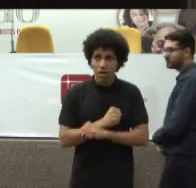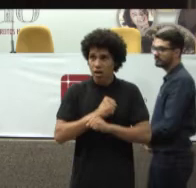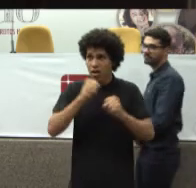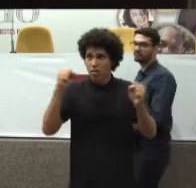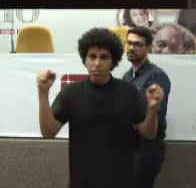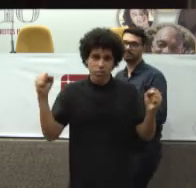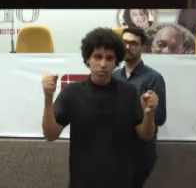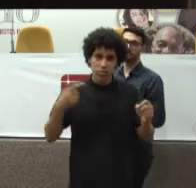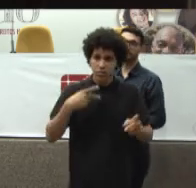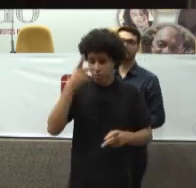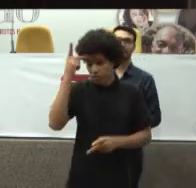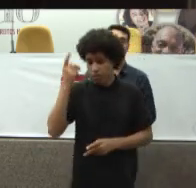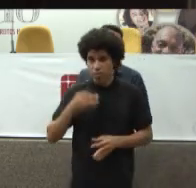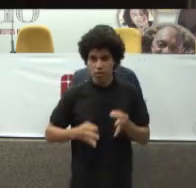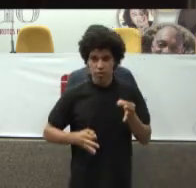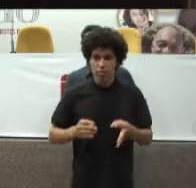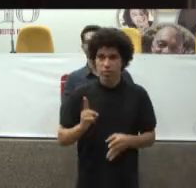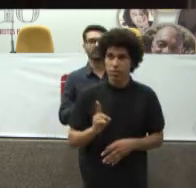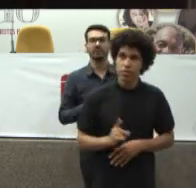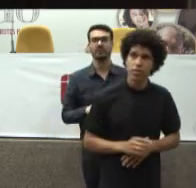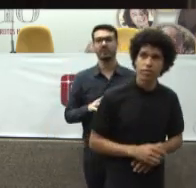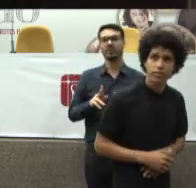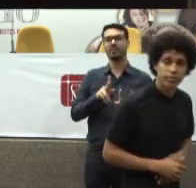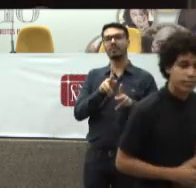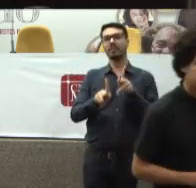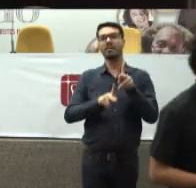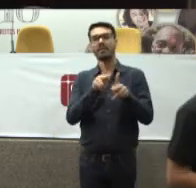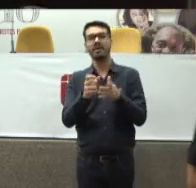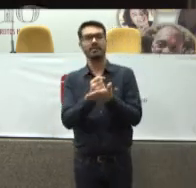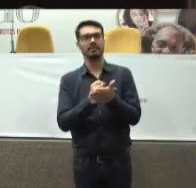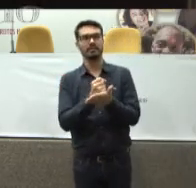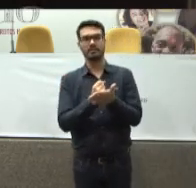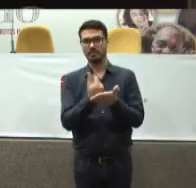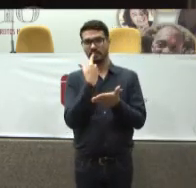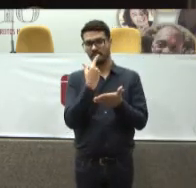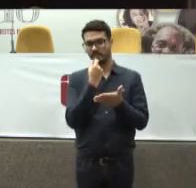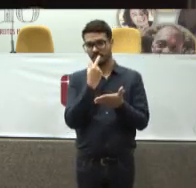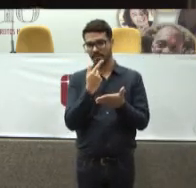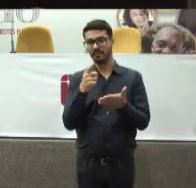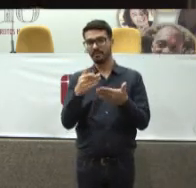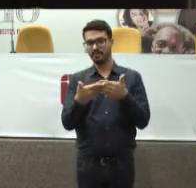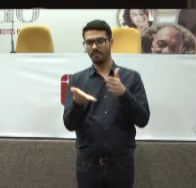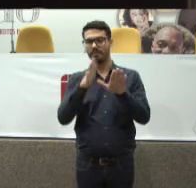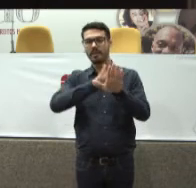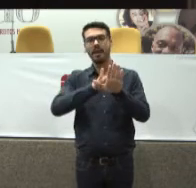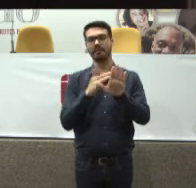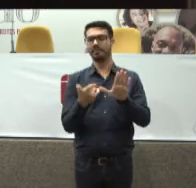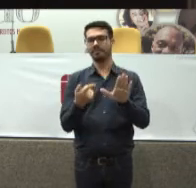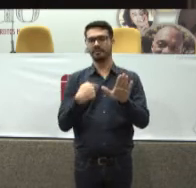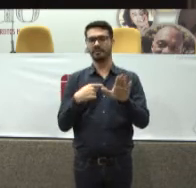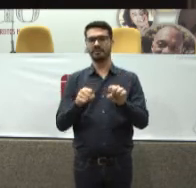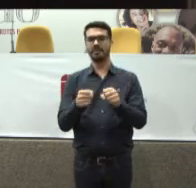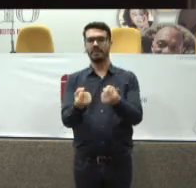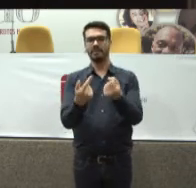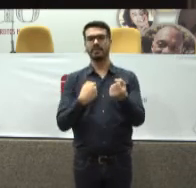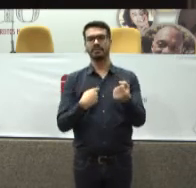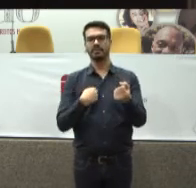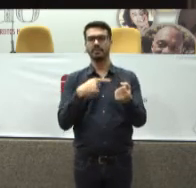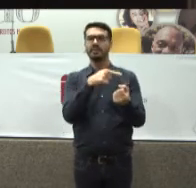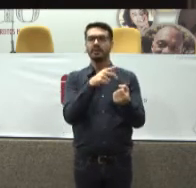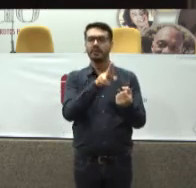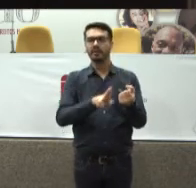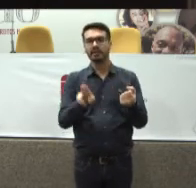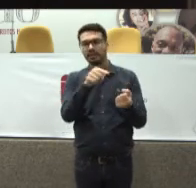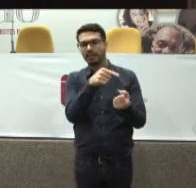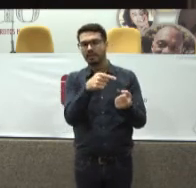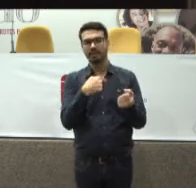Que um operador De direito Defenda Ele não está sabendo Disso Que isso está por trás Que ao defender Aquela demanda